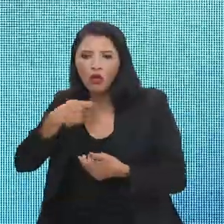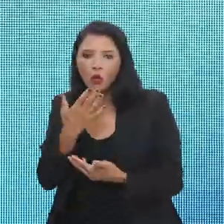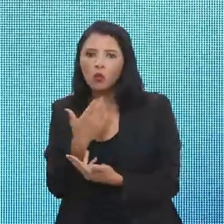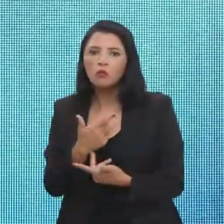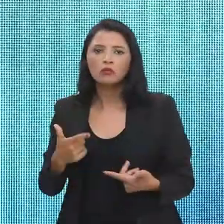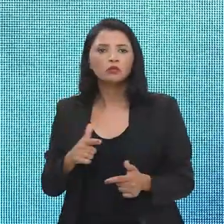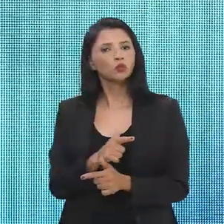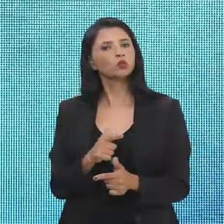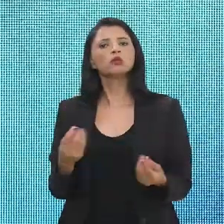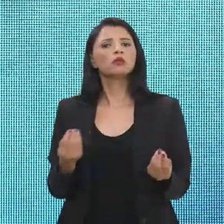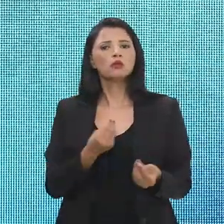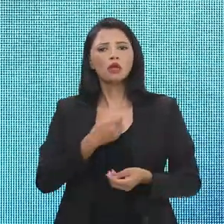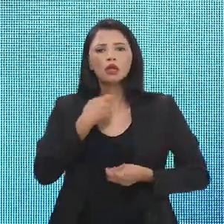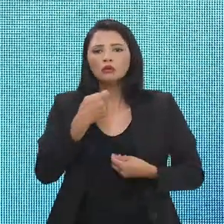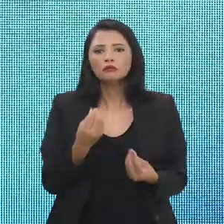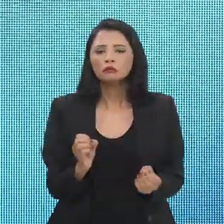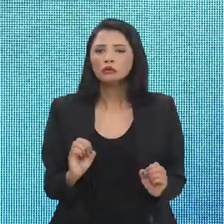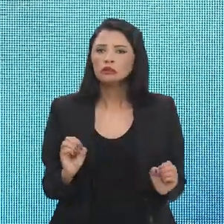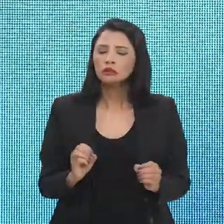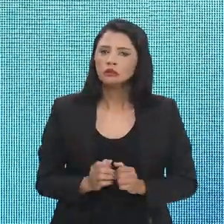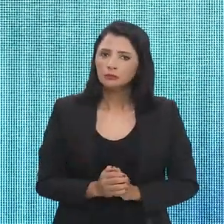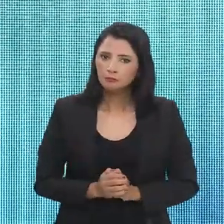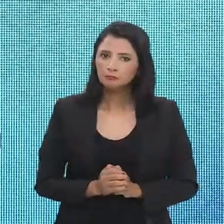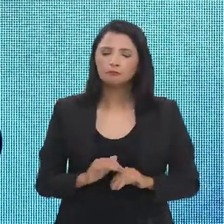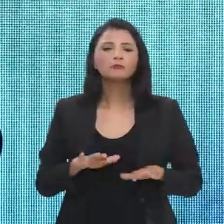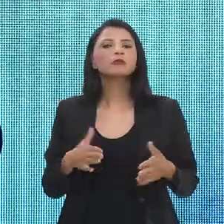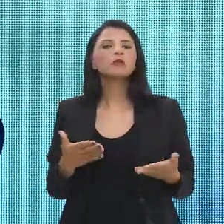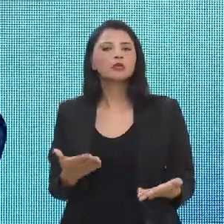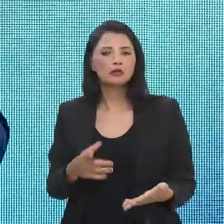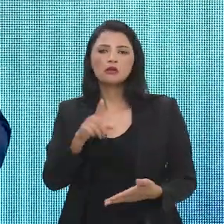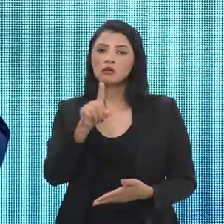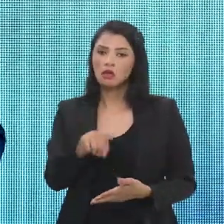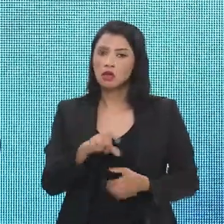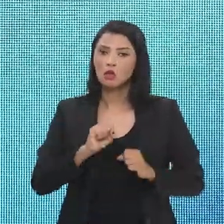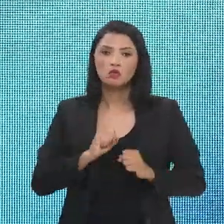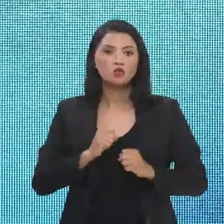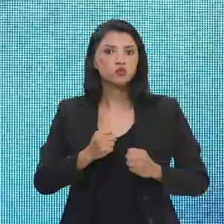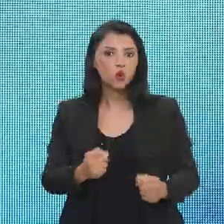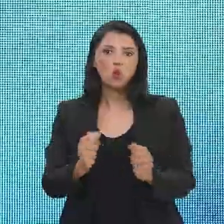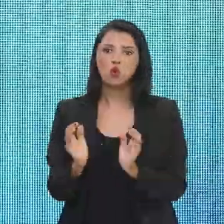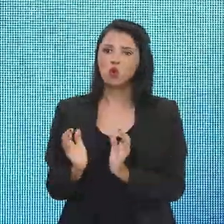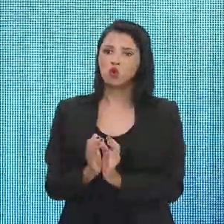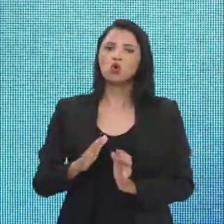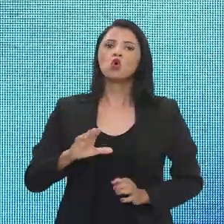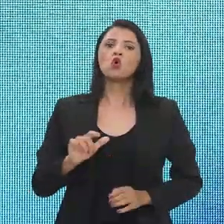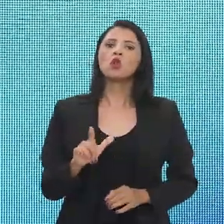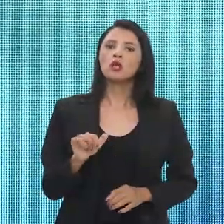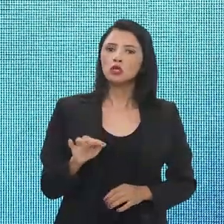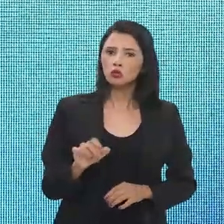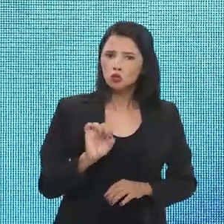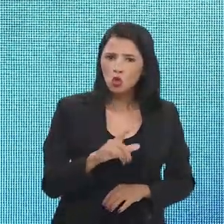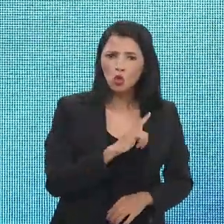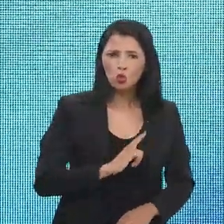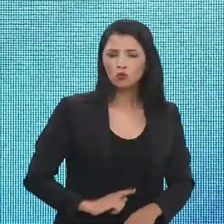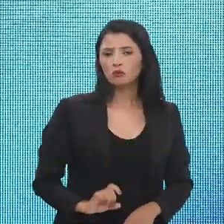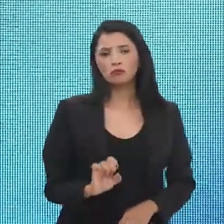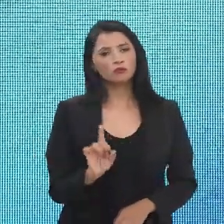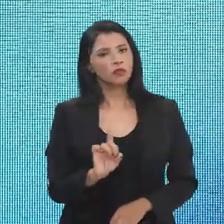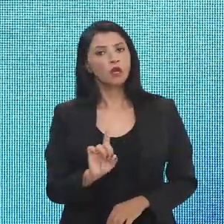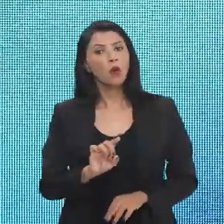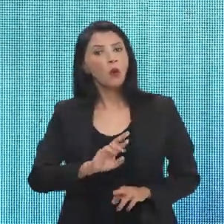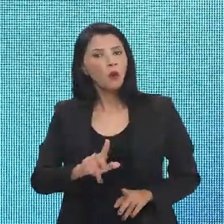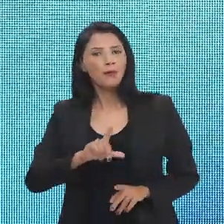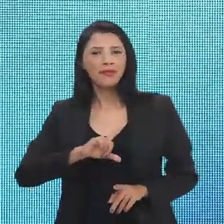não têm refeição, não têm o que comer. Então, esse é um esforço coletivo, não é só de